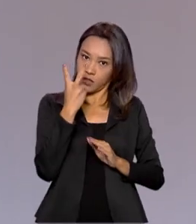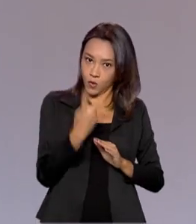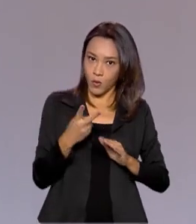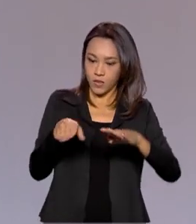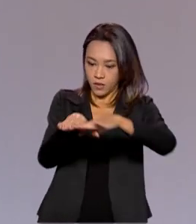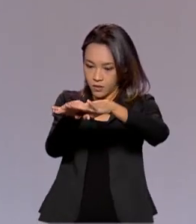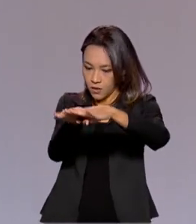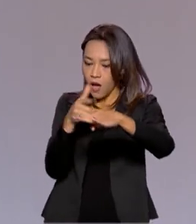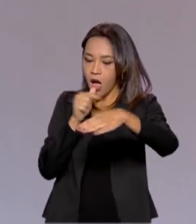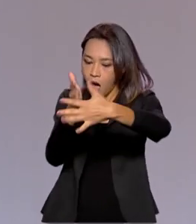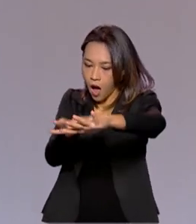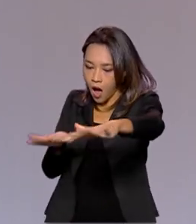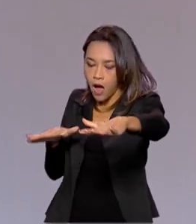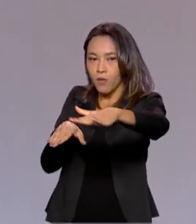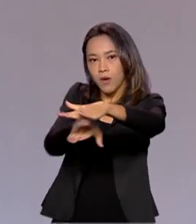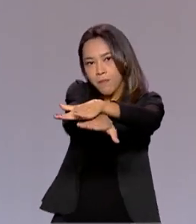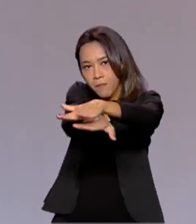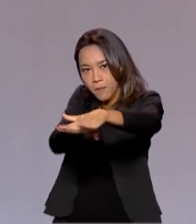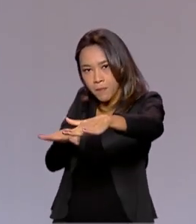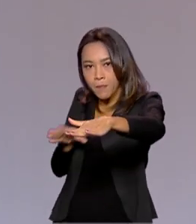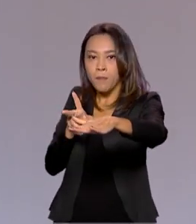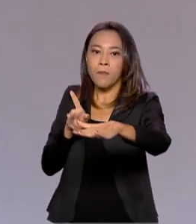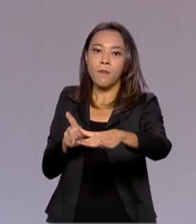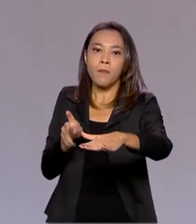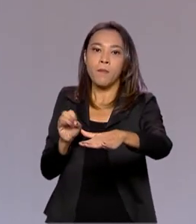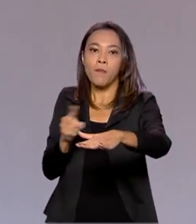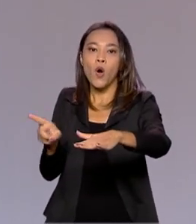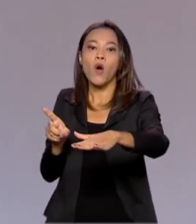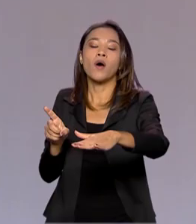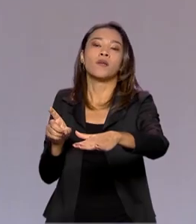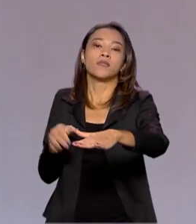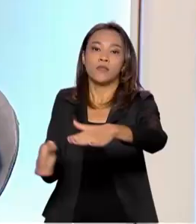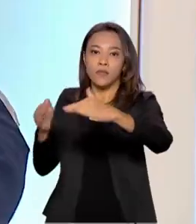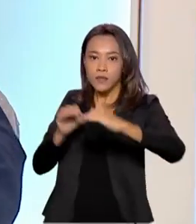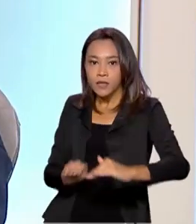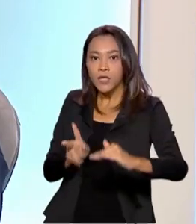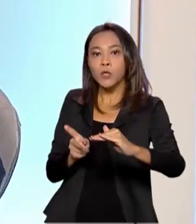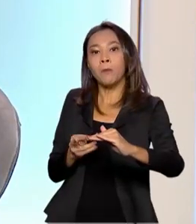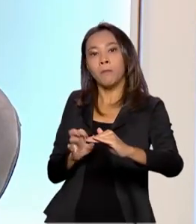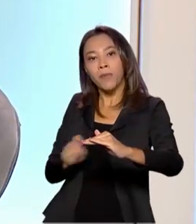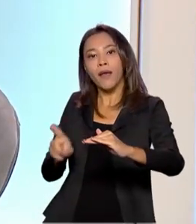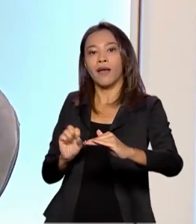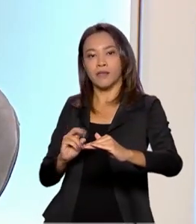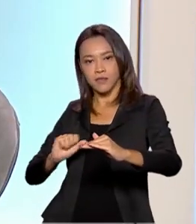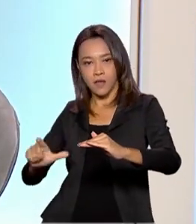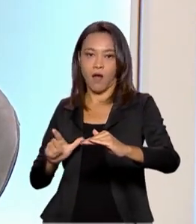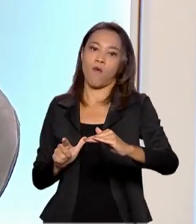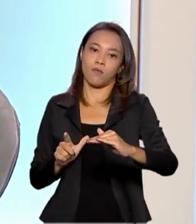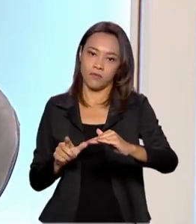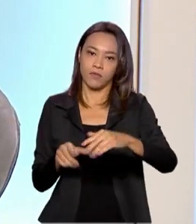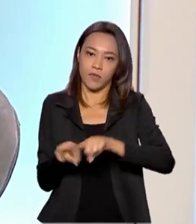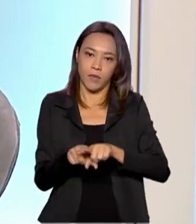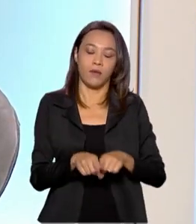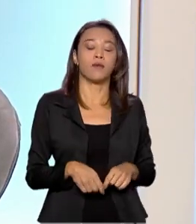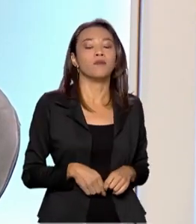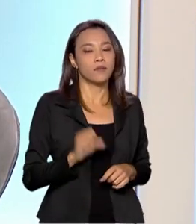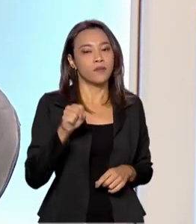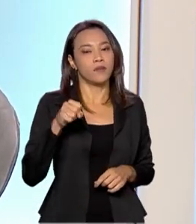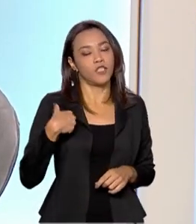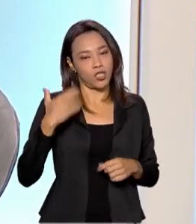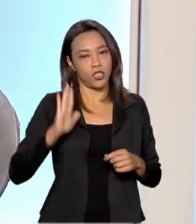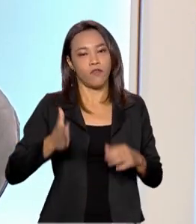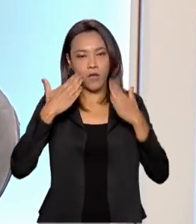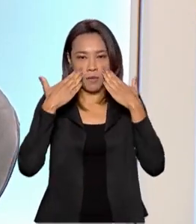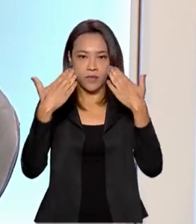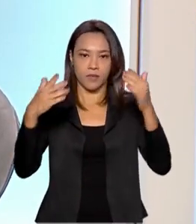produção em terra. Eu queria que o senhor explicasse quais são esses programas e quais são as metas aí para os próximos tempos. Tá ok. Veja bem, como foi bem colocado aqui na